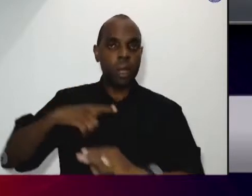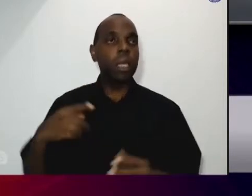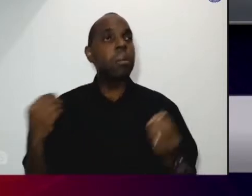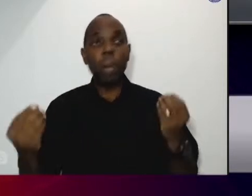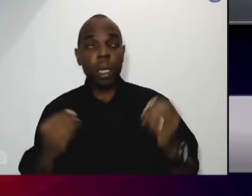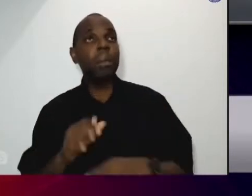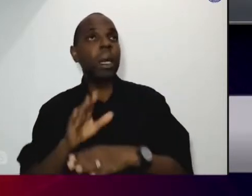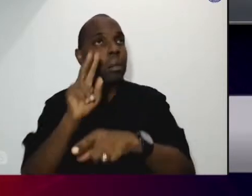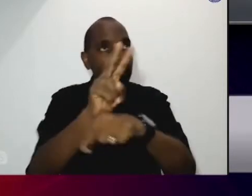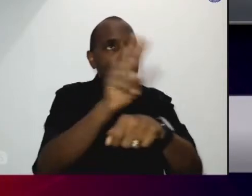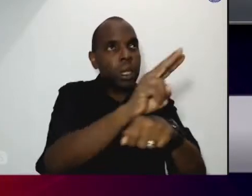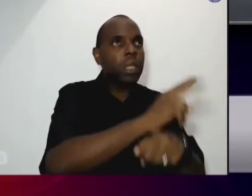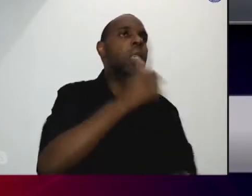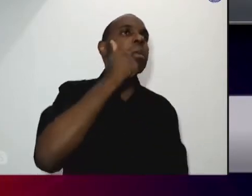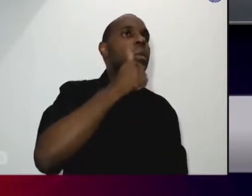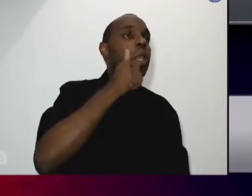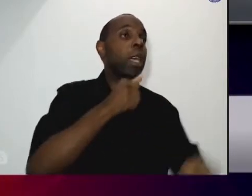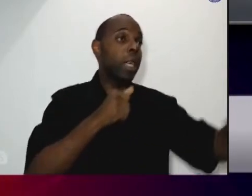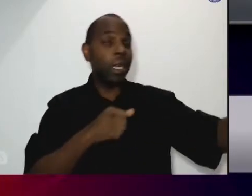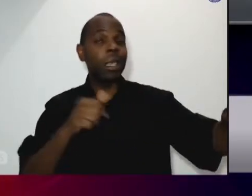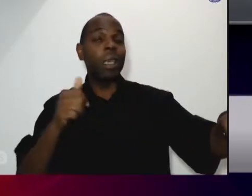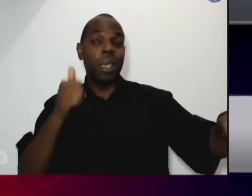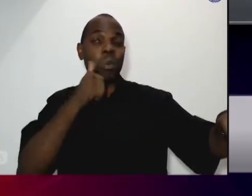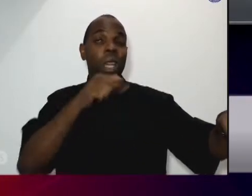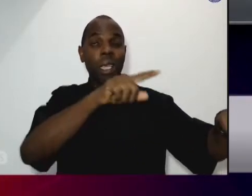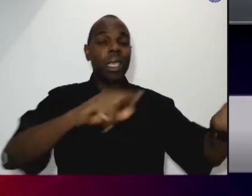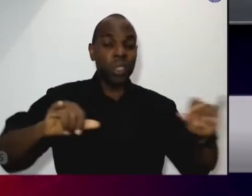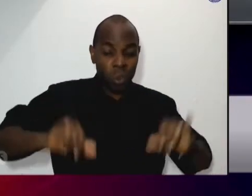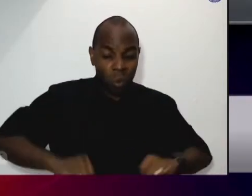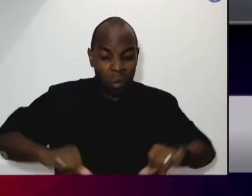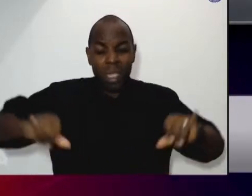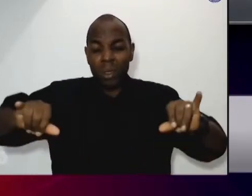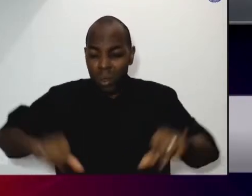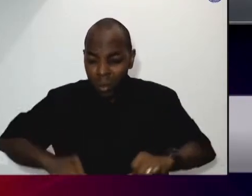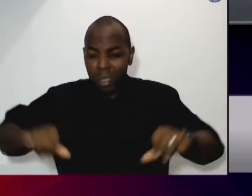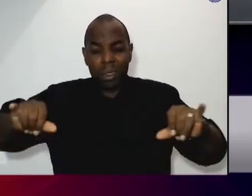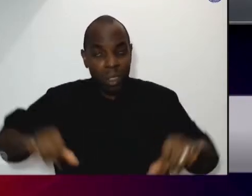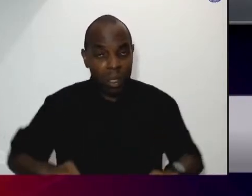sofrimento daquela mulher que ela está passando e que ela consiga